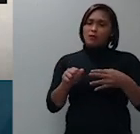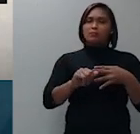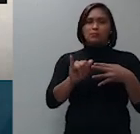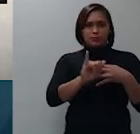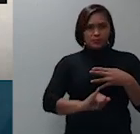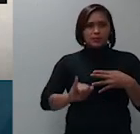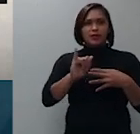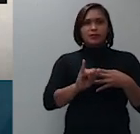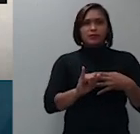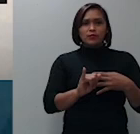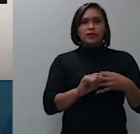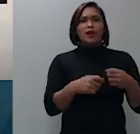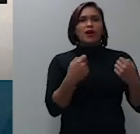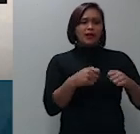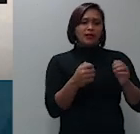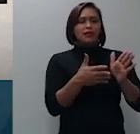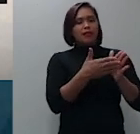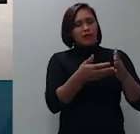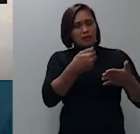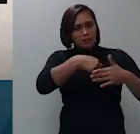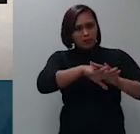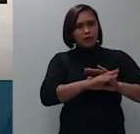impugnar por agravo certo